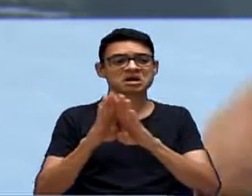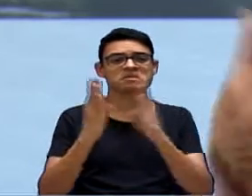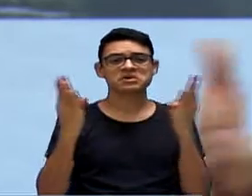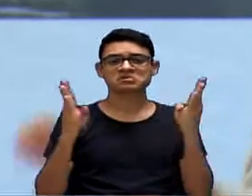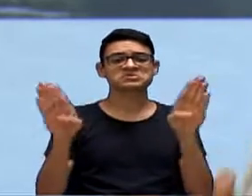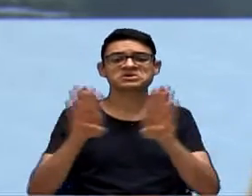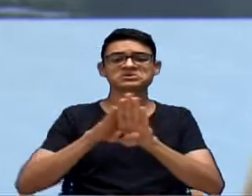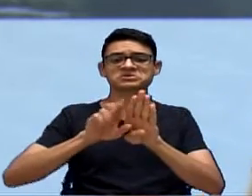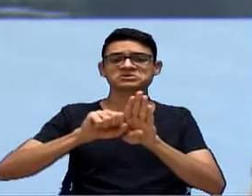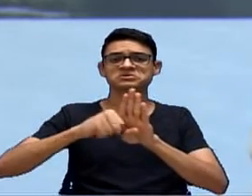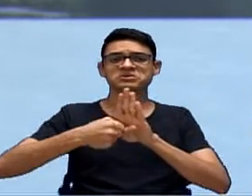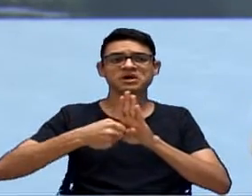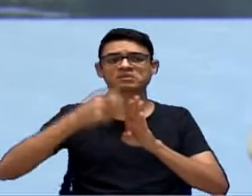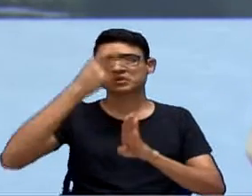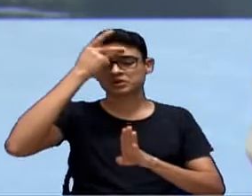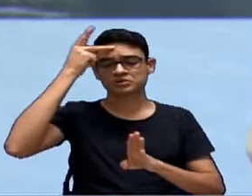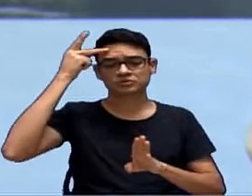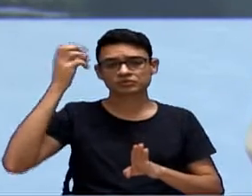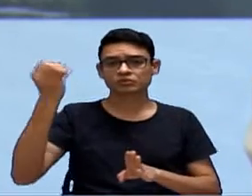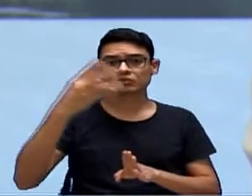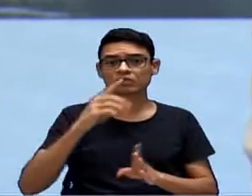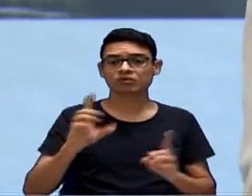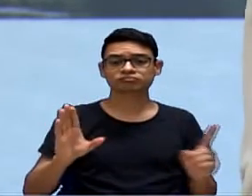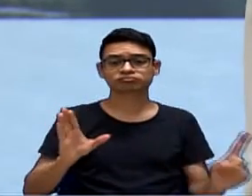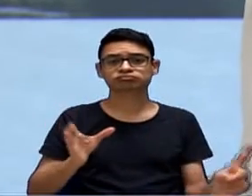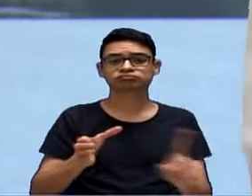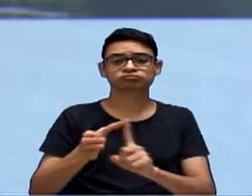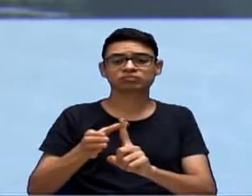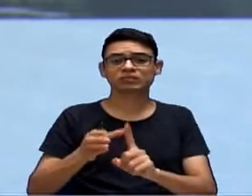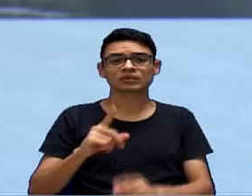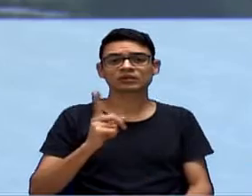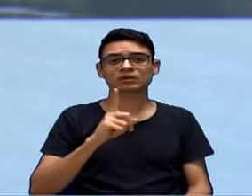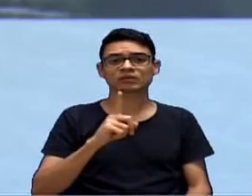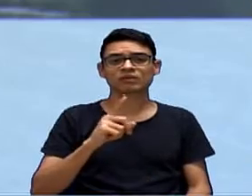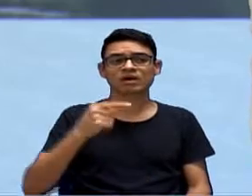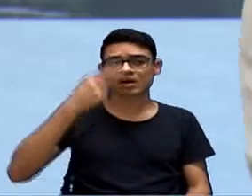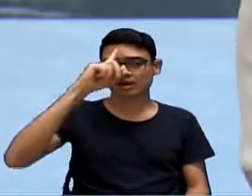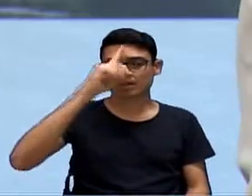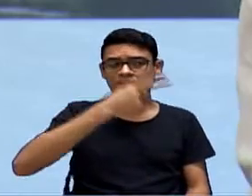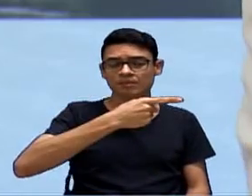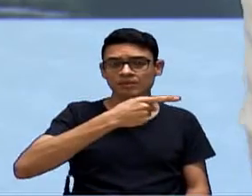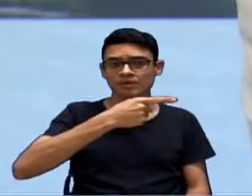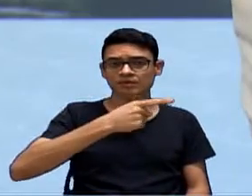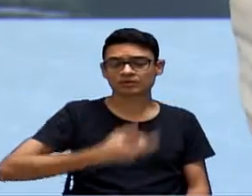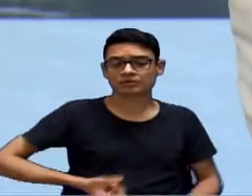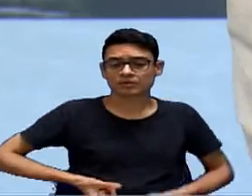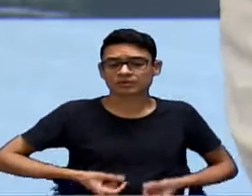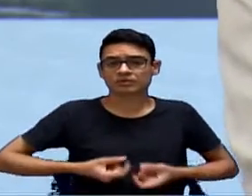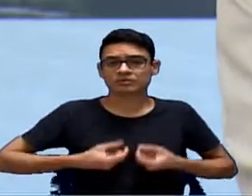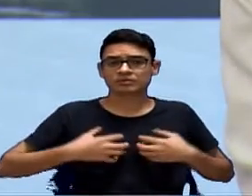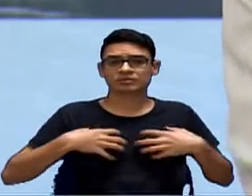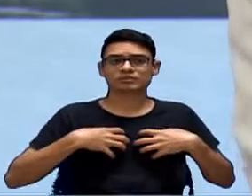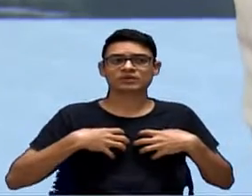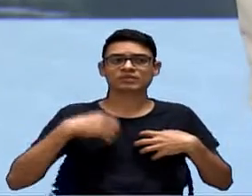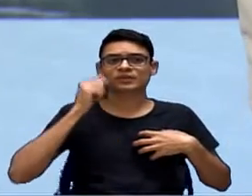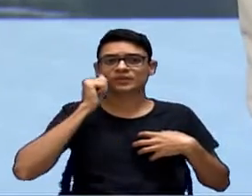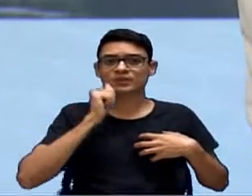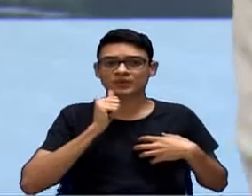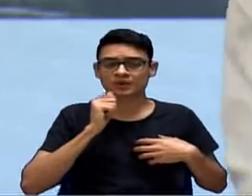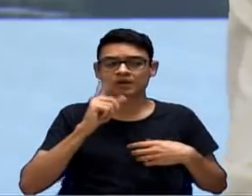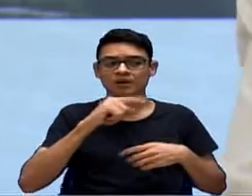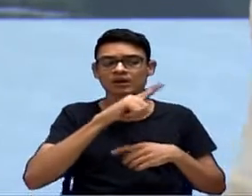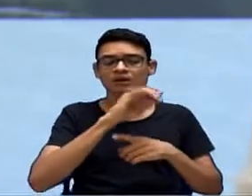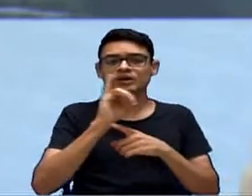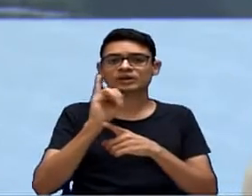Fechou, então não entra nenhum paciente novo. Aí, manda para fazer a cirurgia de câncer de mama uma mulher em